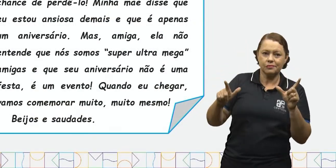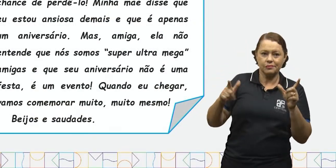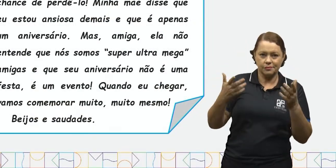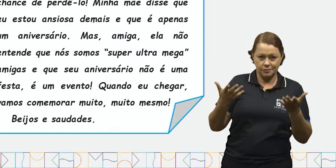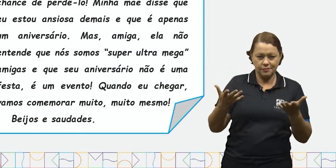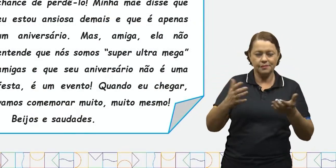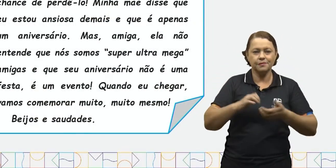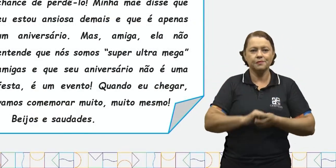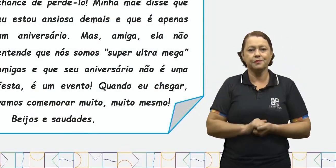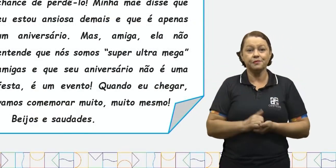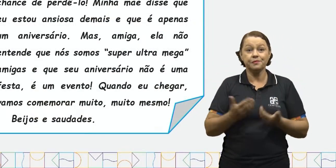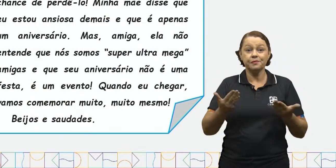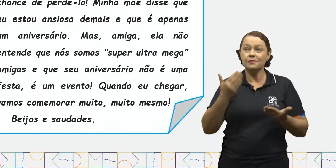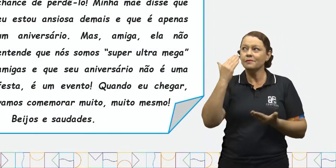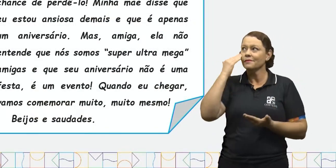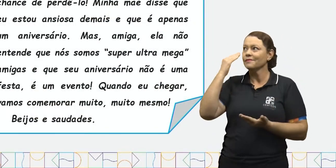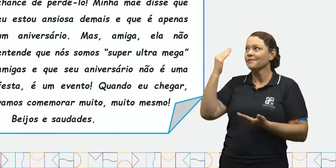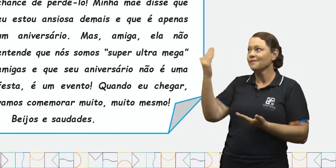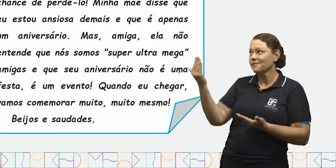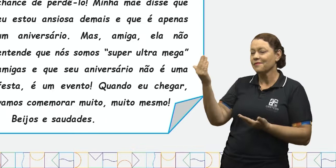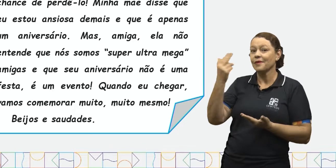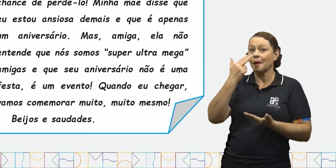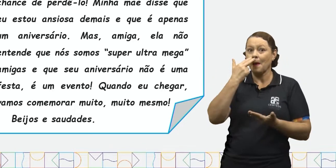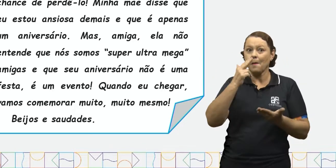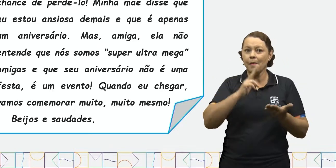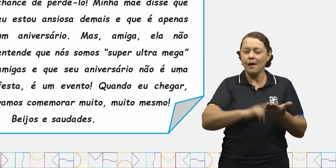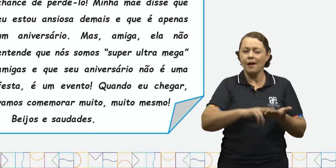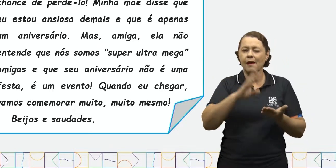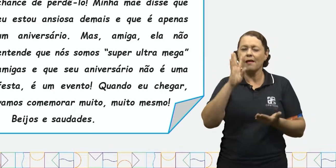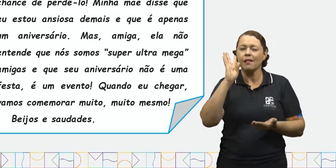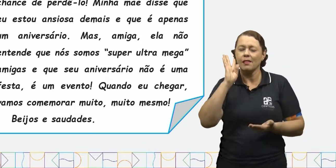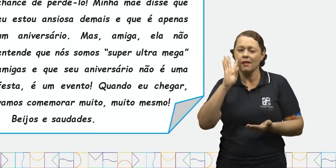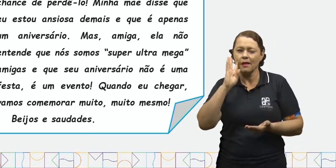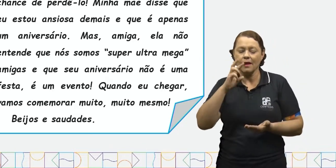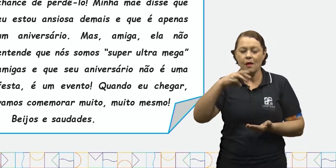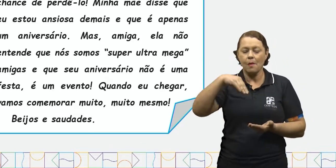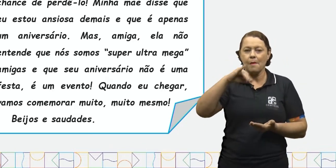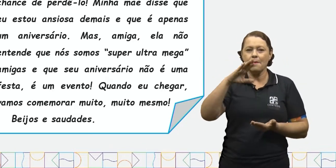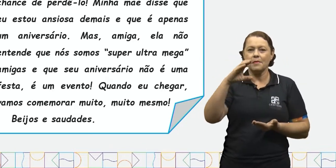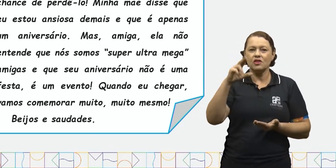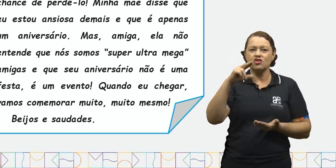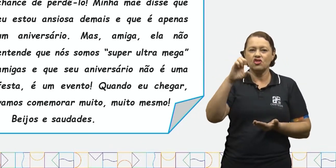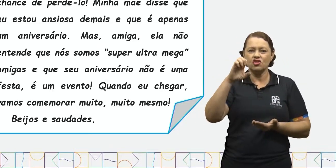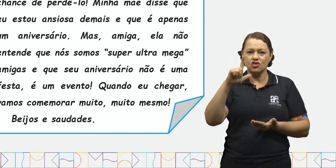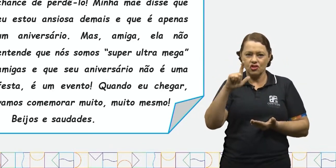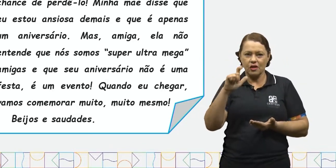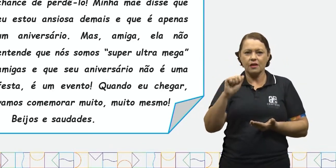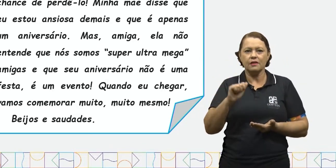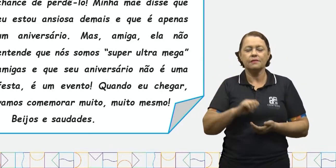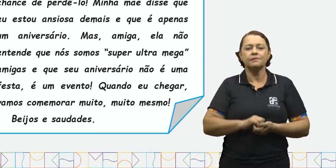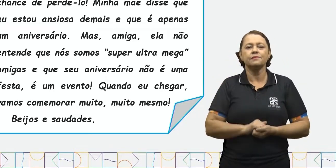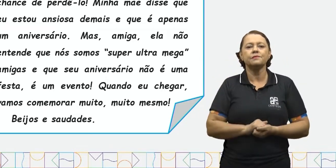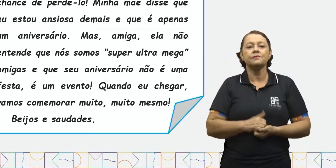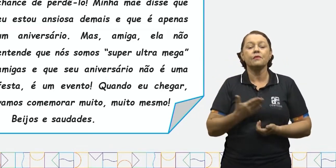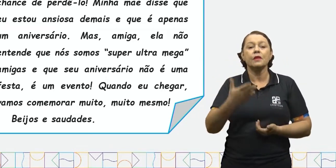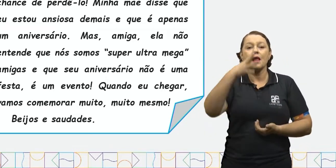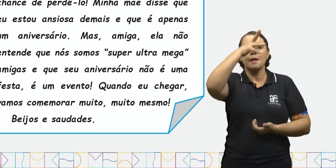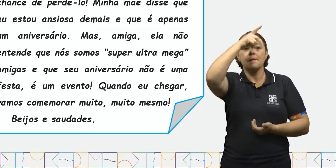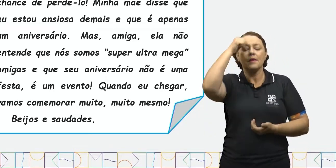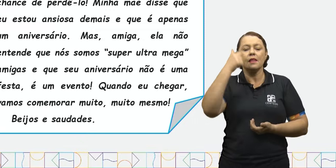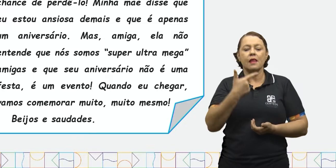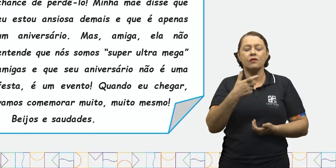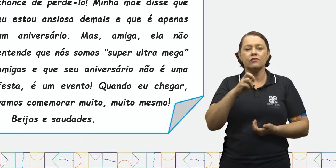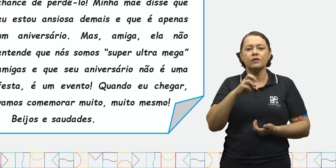pessoal muito legal. Leia comigo. De Michele para Eva. Manaus, 25